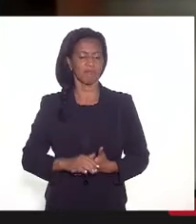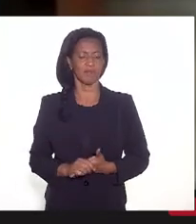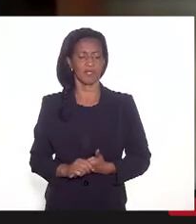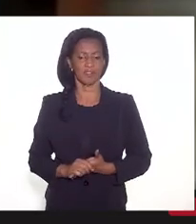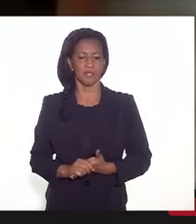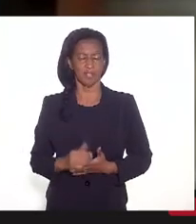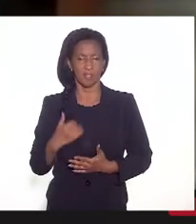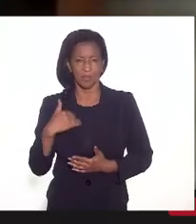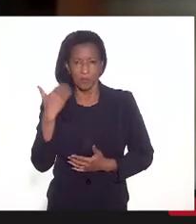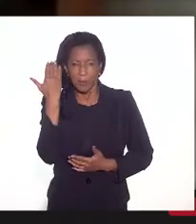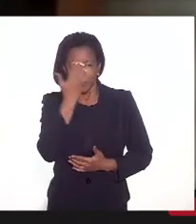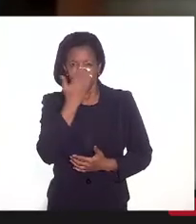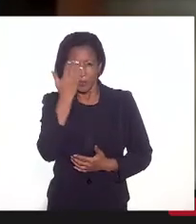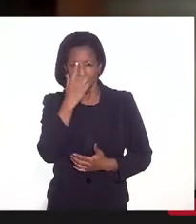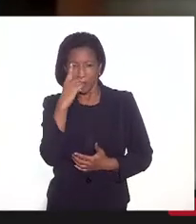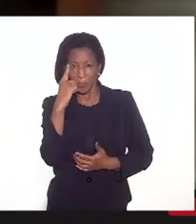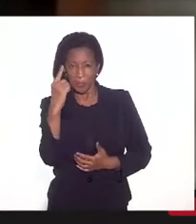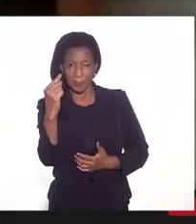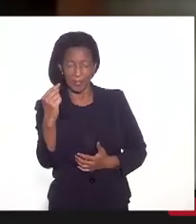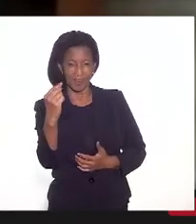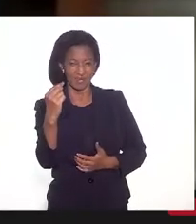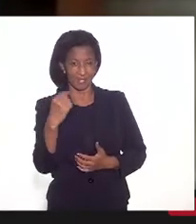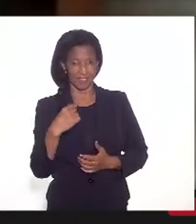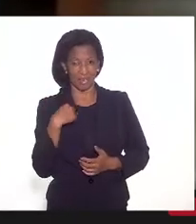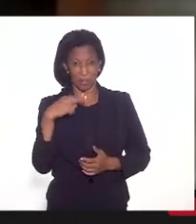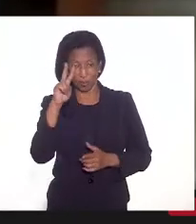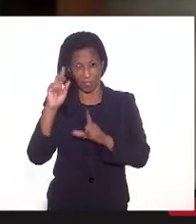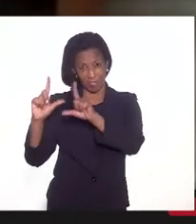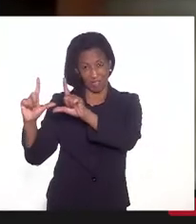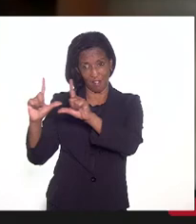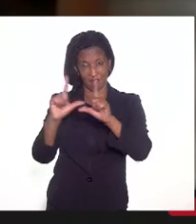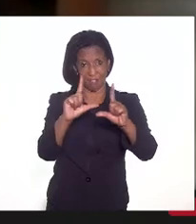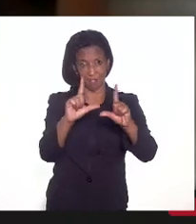Não estou conseguindo enxergar aqui, mas pelo menos é que estou vendo aqui na minha tela.